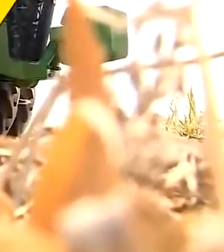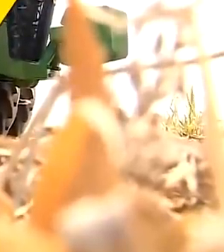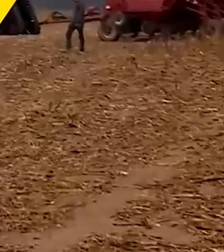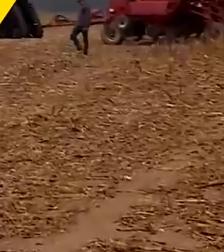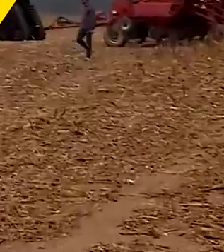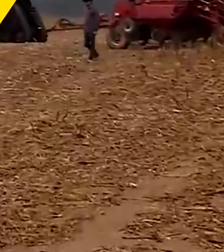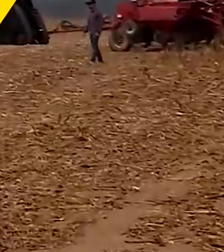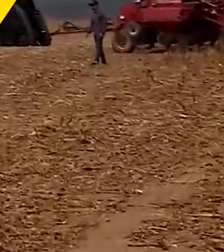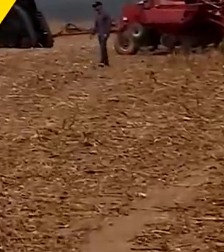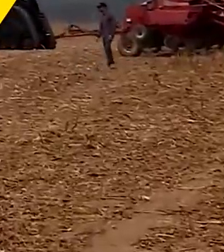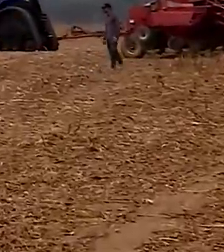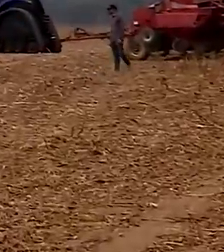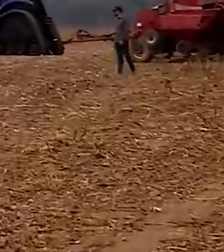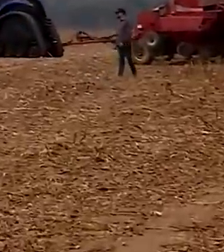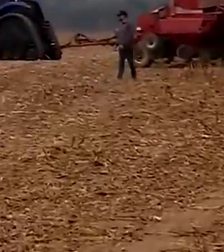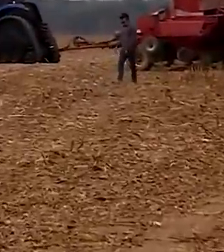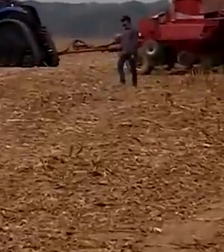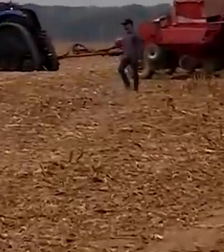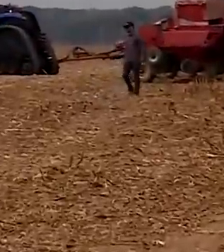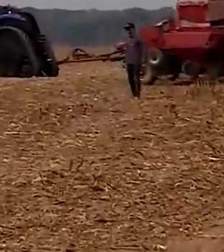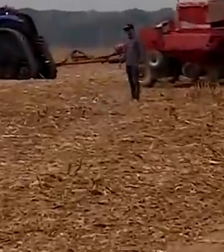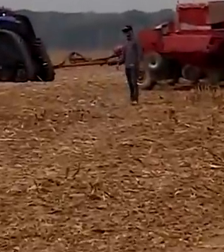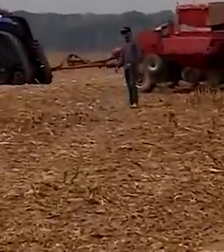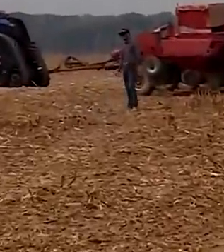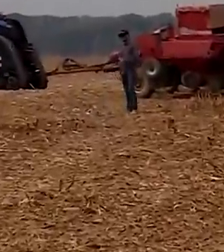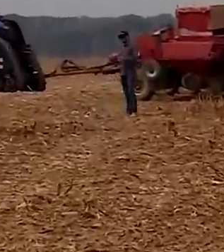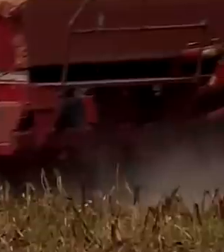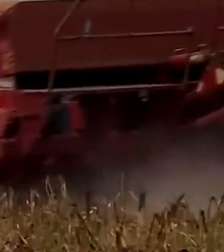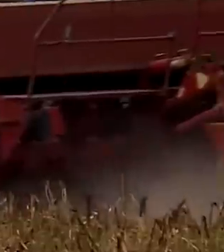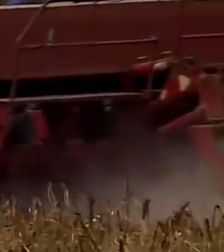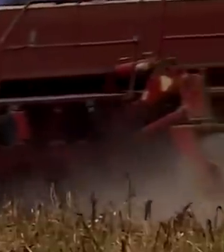Negri